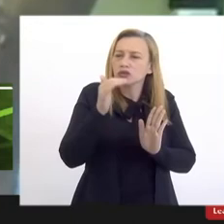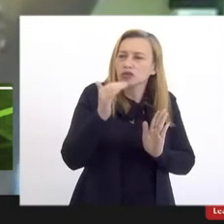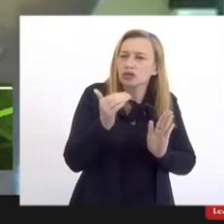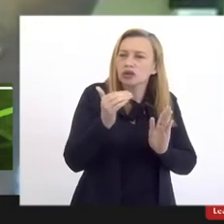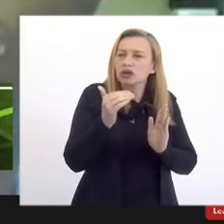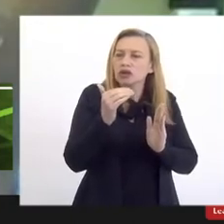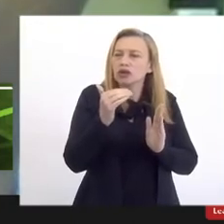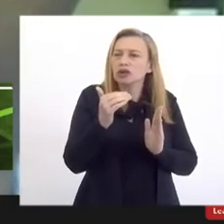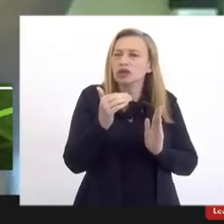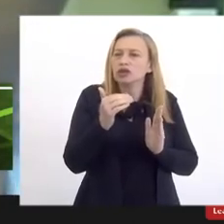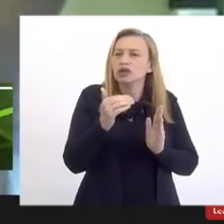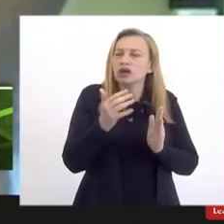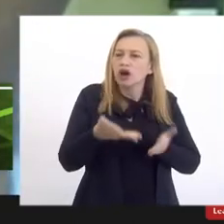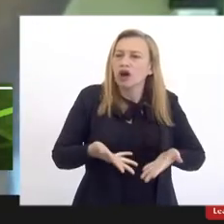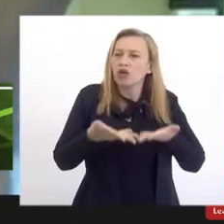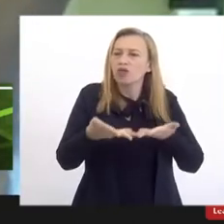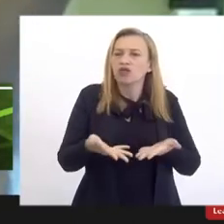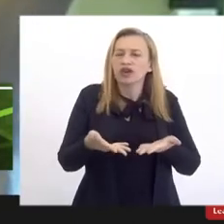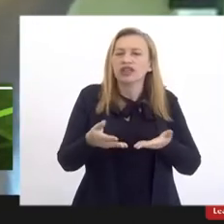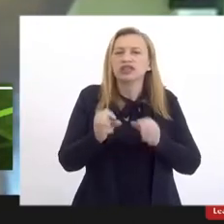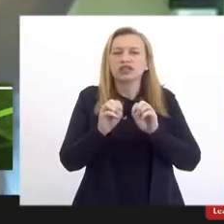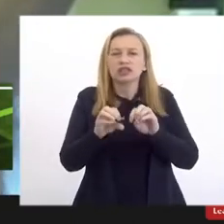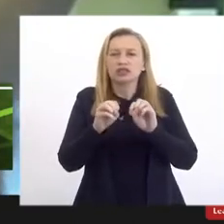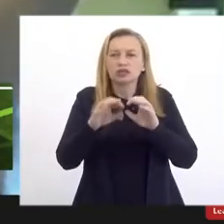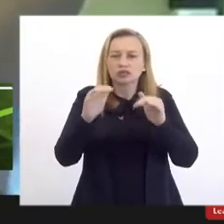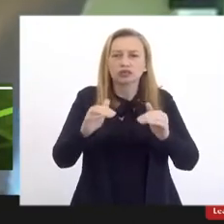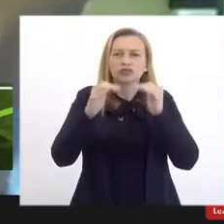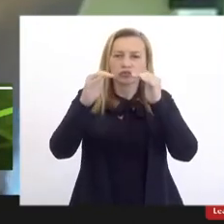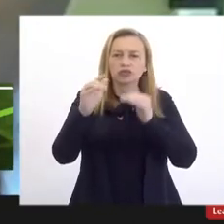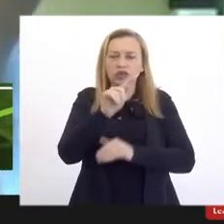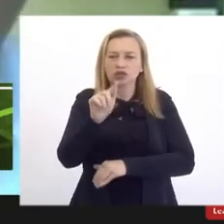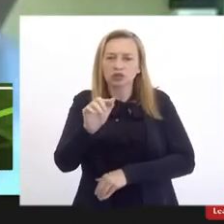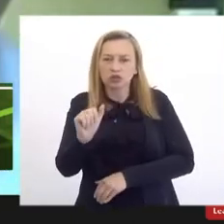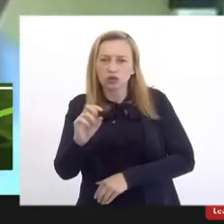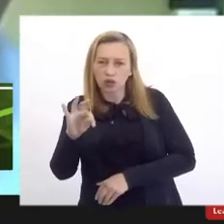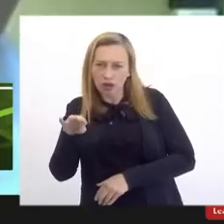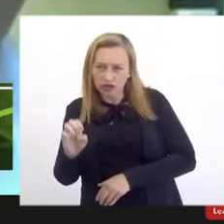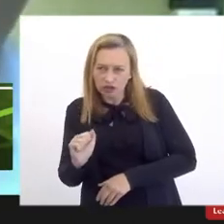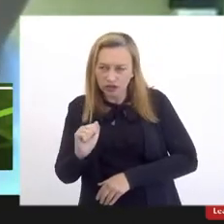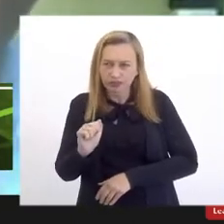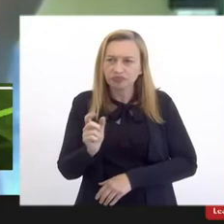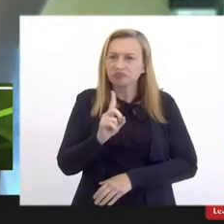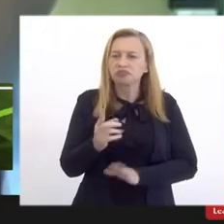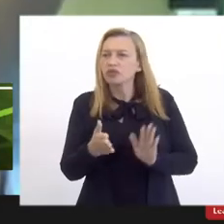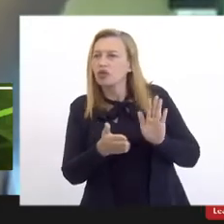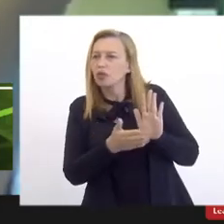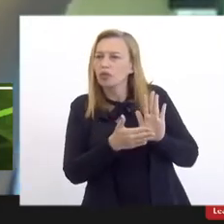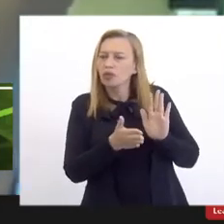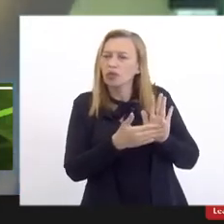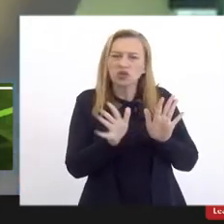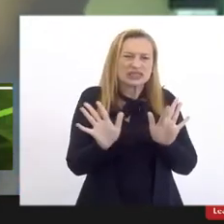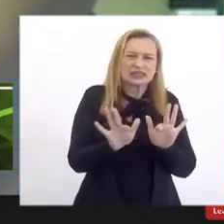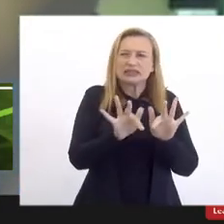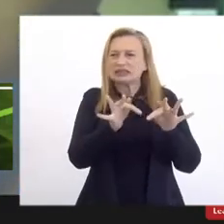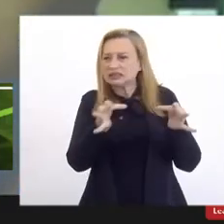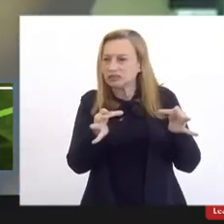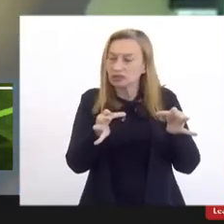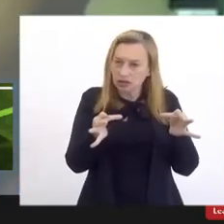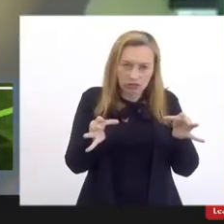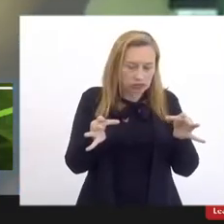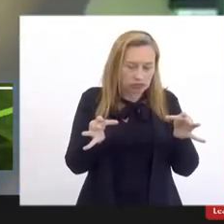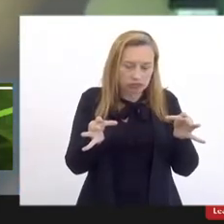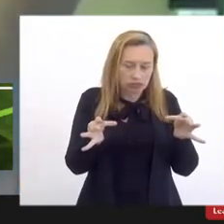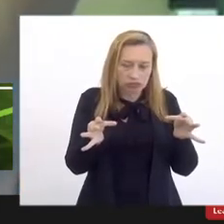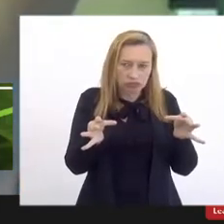oferta de ensino superior da Zona Oeste. Não é uma proposta única exclusivamente para